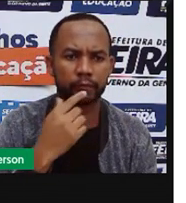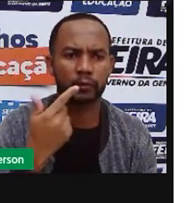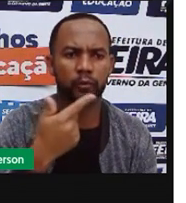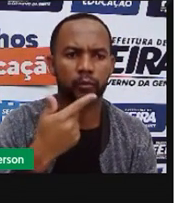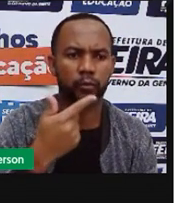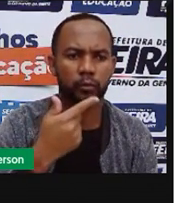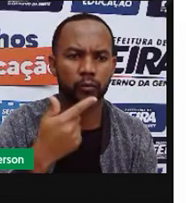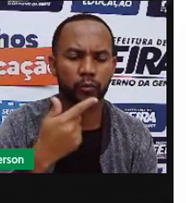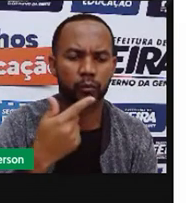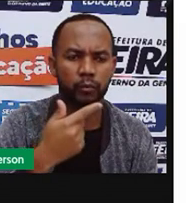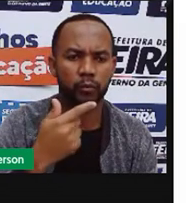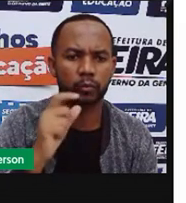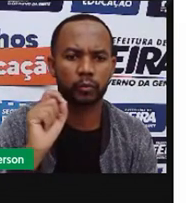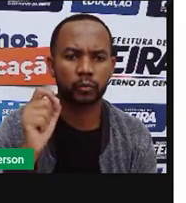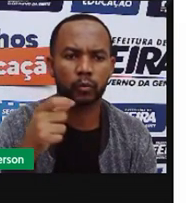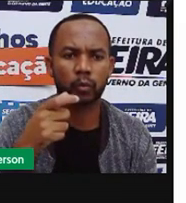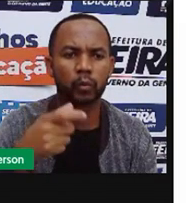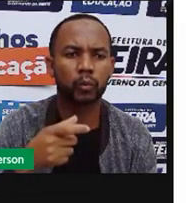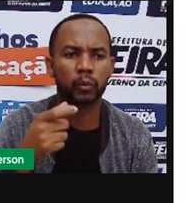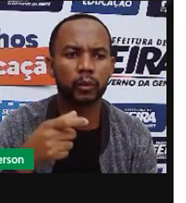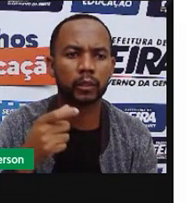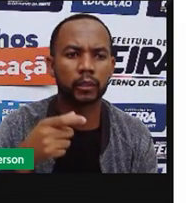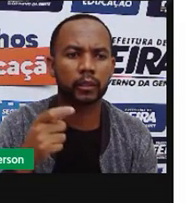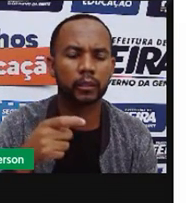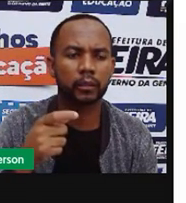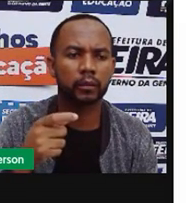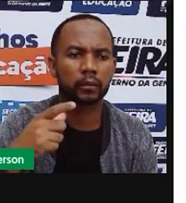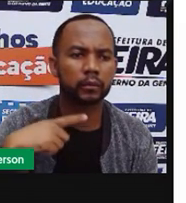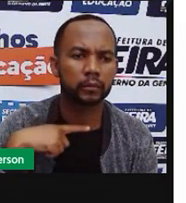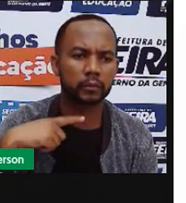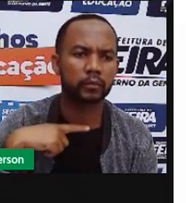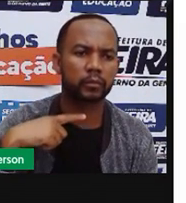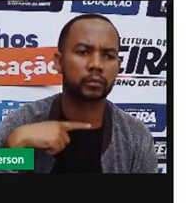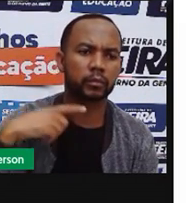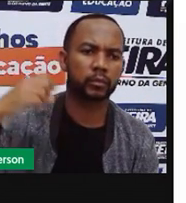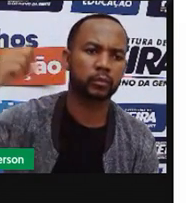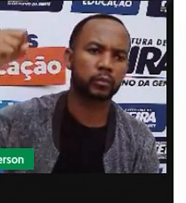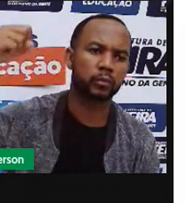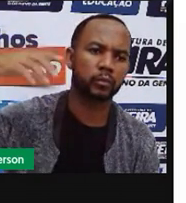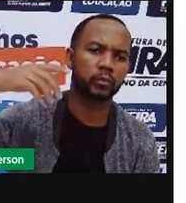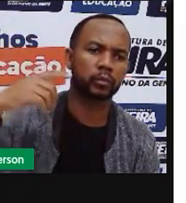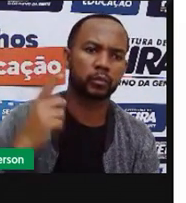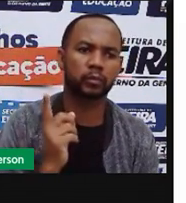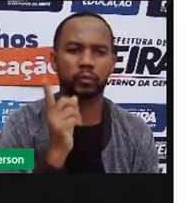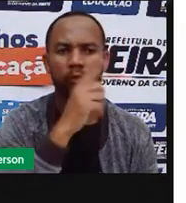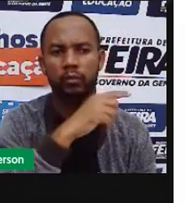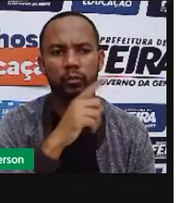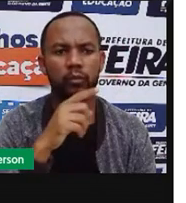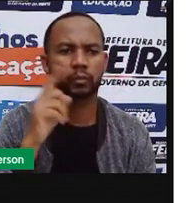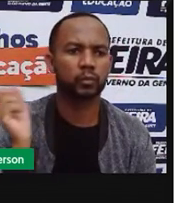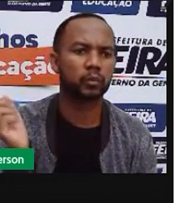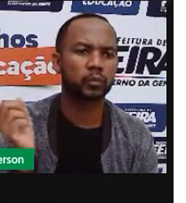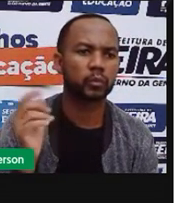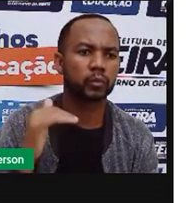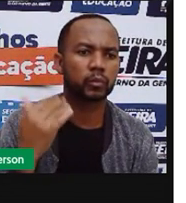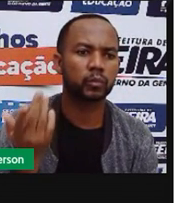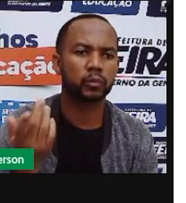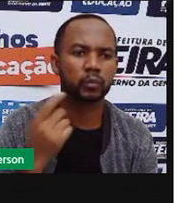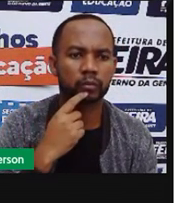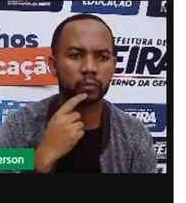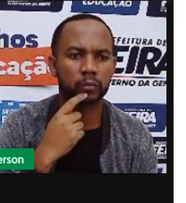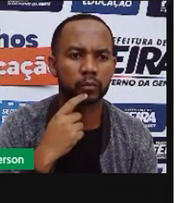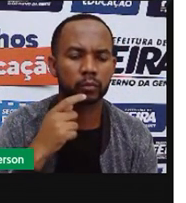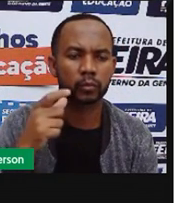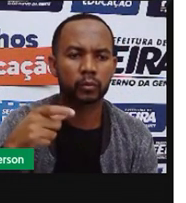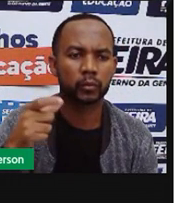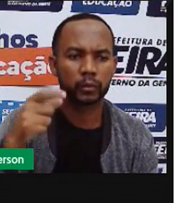quadrinho, onde está projetada a sombra? Do lado direito, do lado esquerdo,